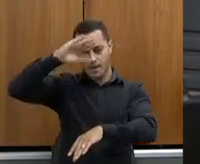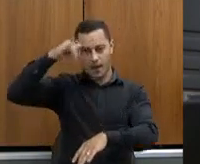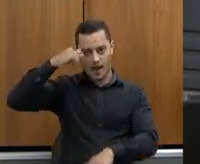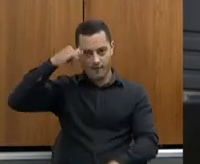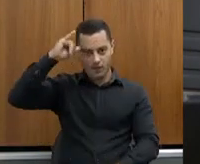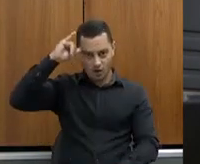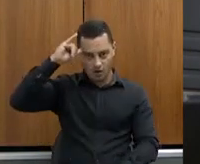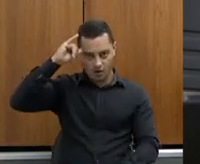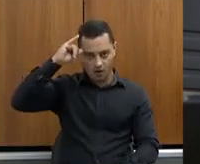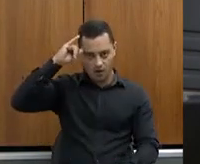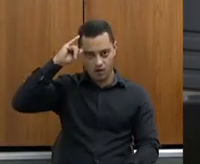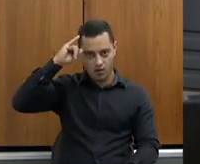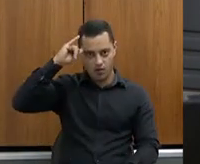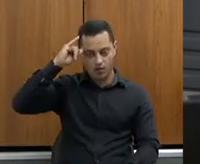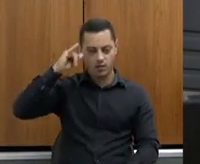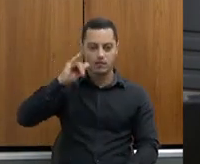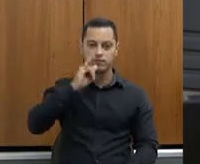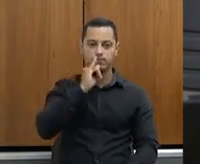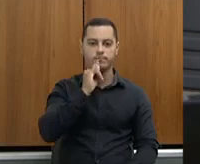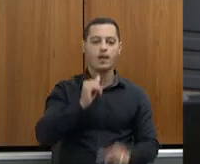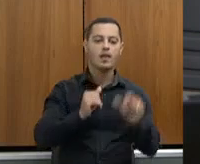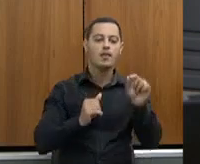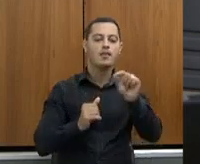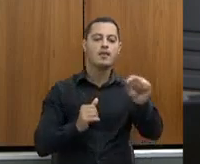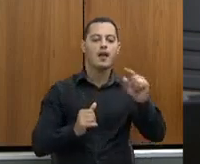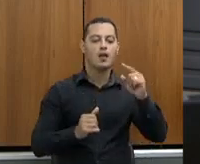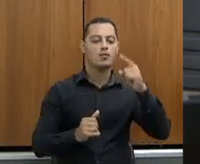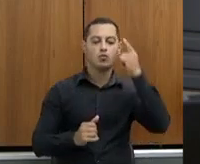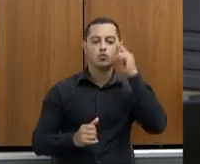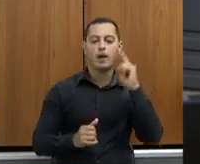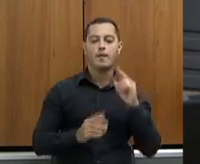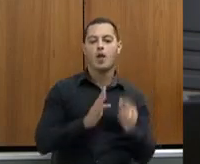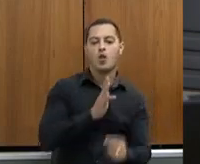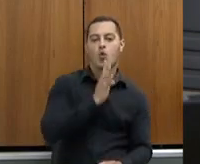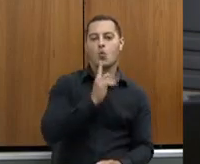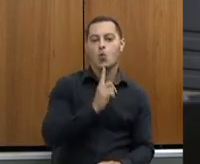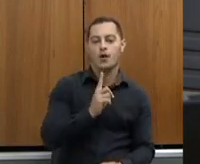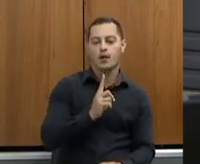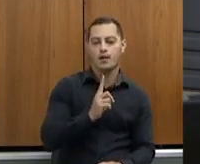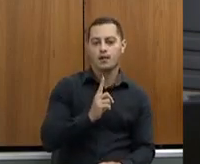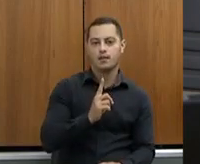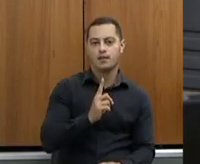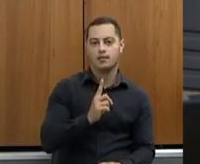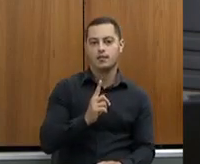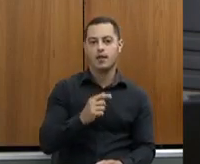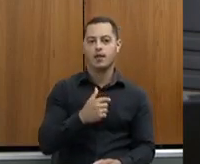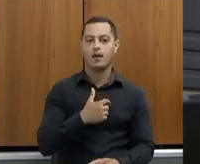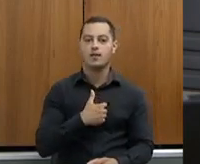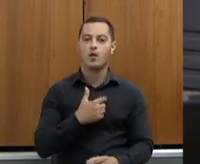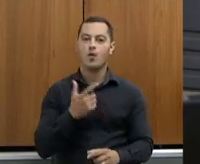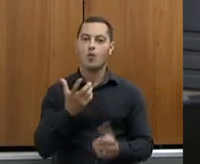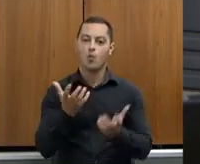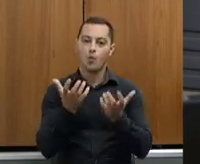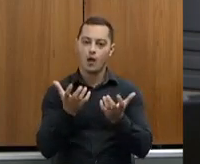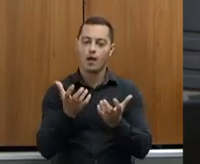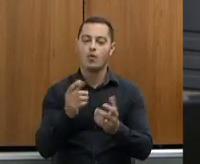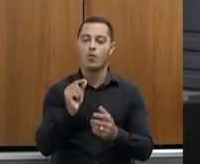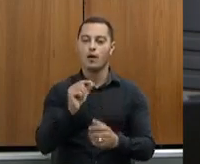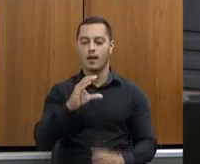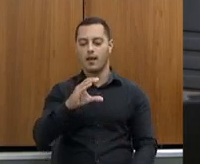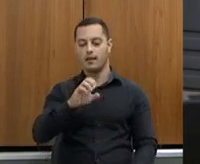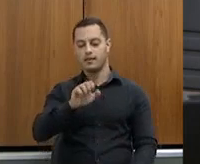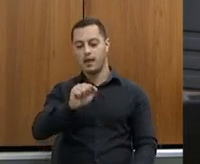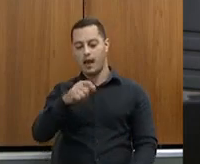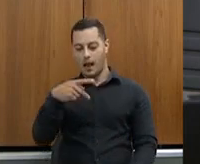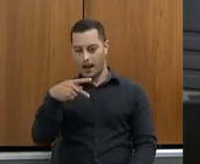fala de uma retirada de vacinação de febre aftosa, eu gostaria, Tales, que a CEAPA, a